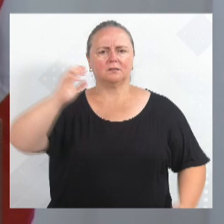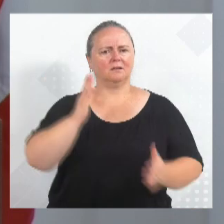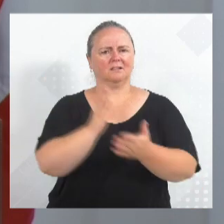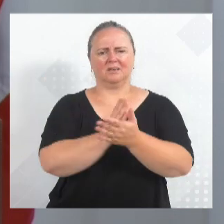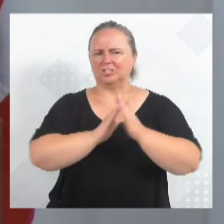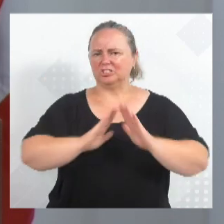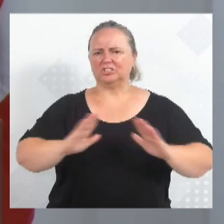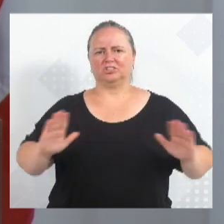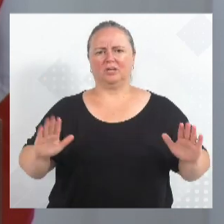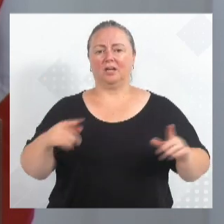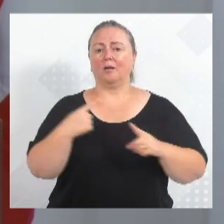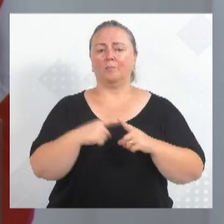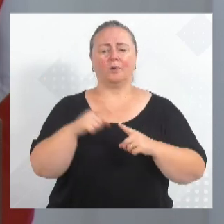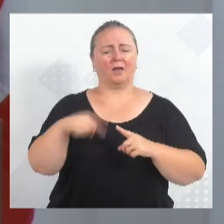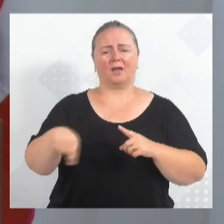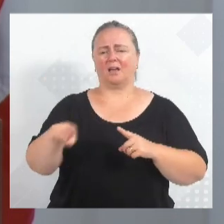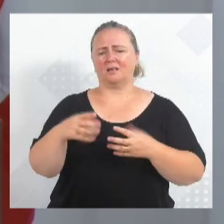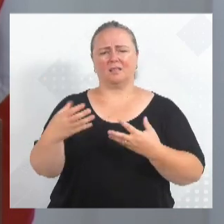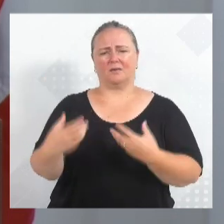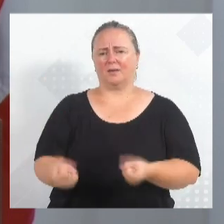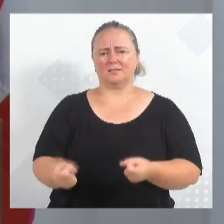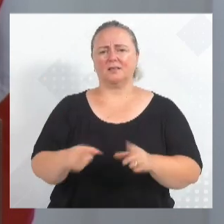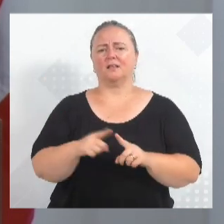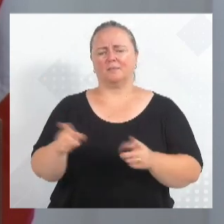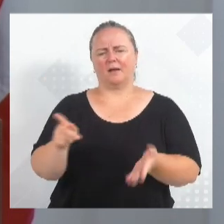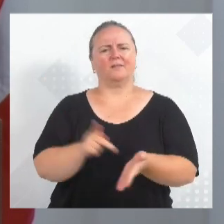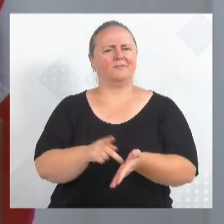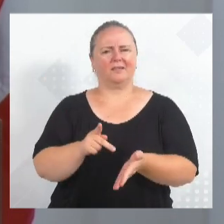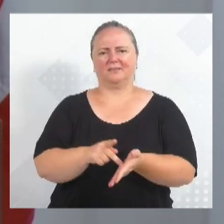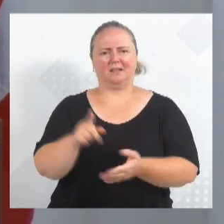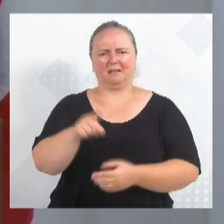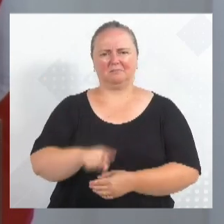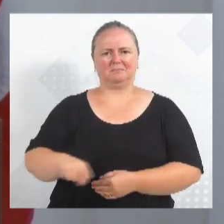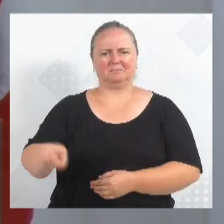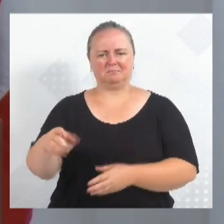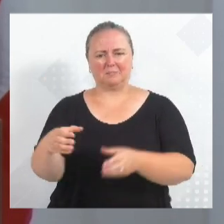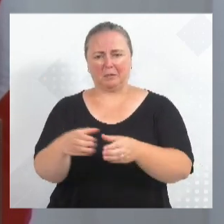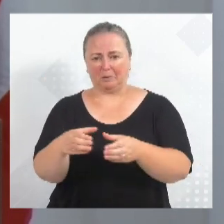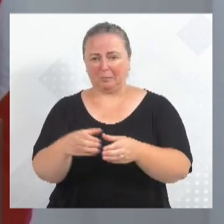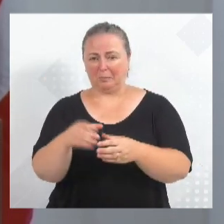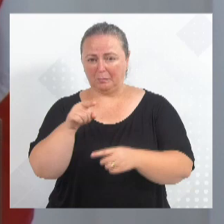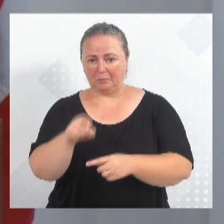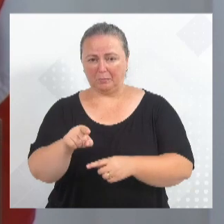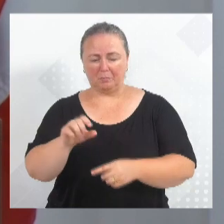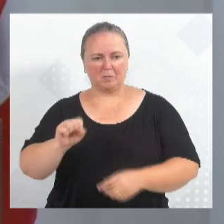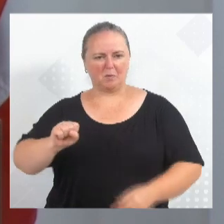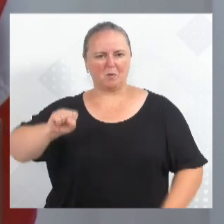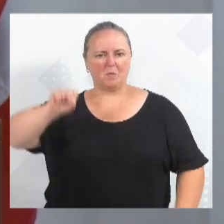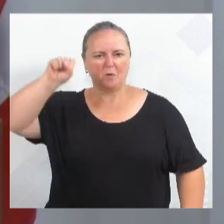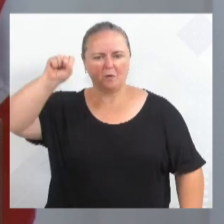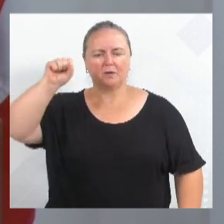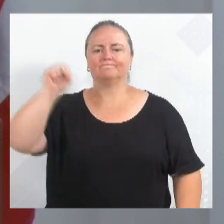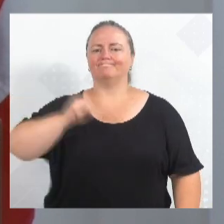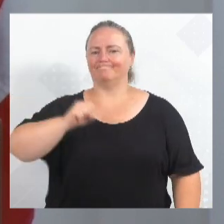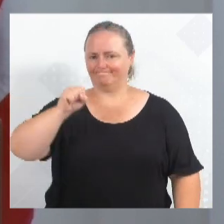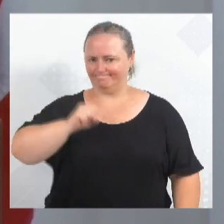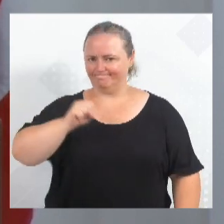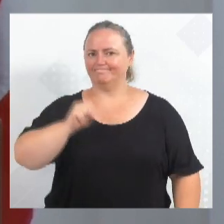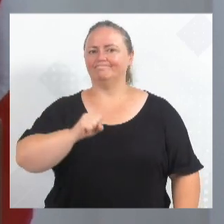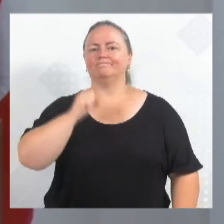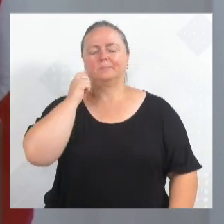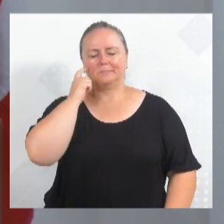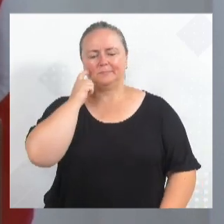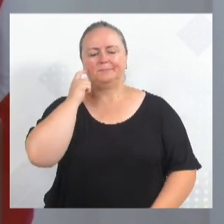admitem dizer, mas infelizmente a realidade dos fatos está por aí. Eu acho que é importante, e esse ano é um ano de